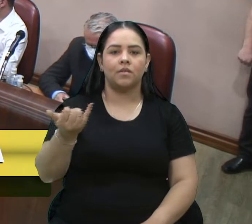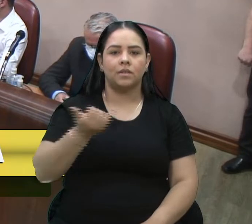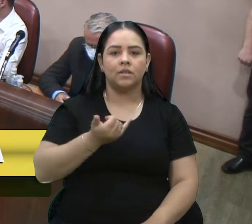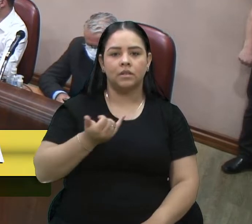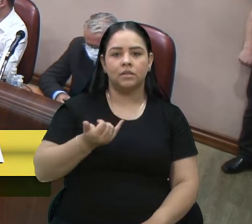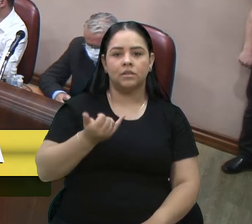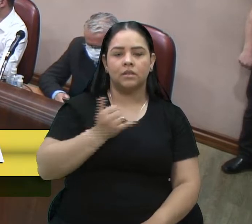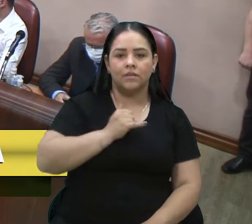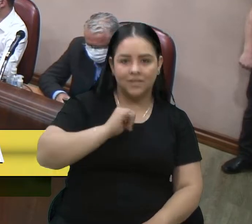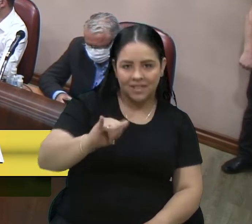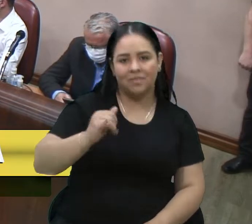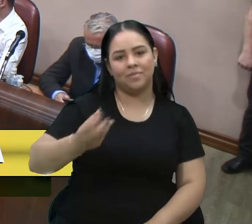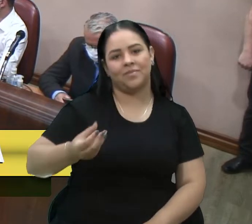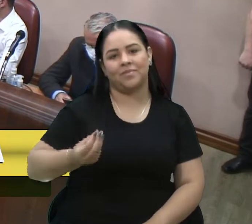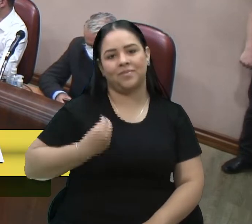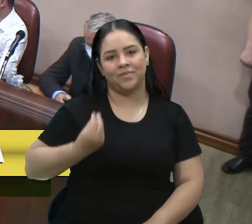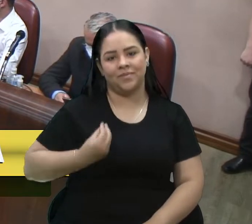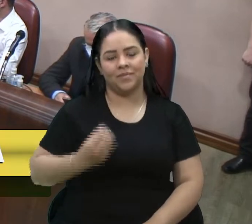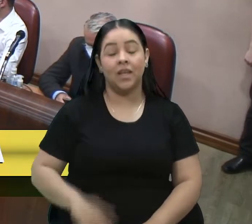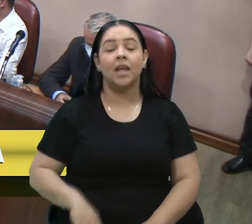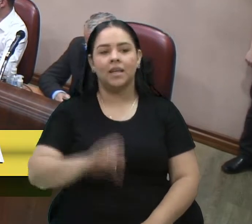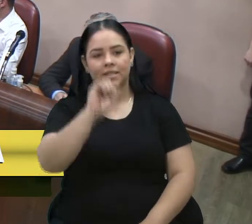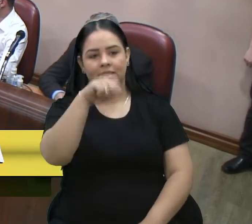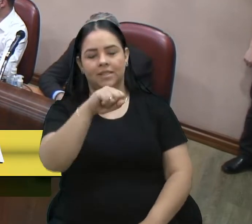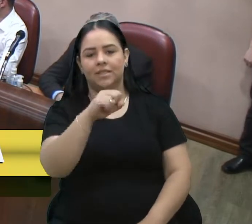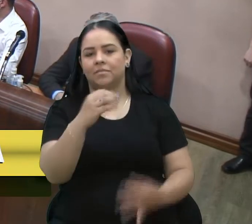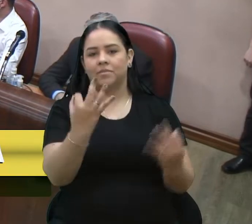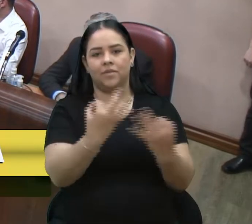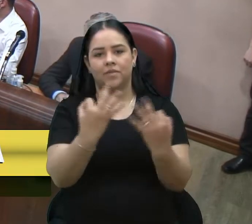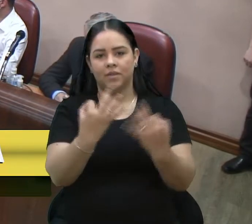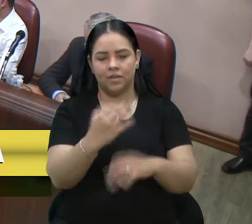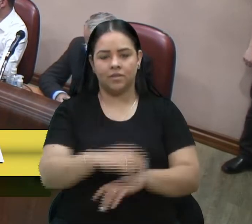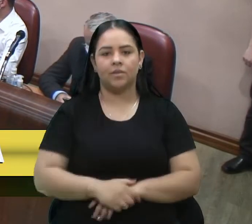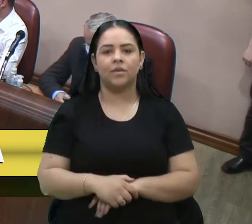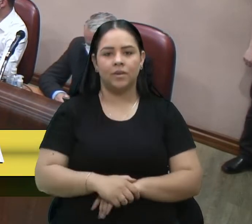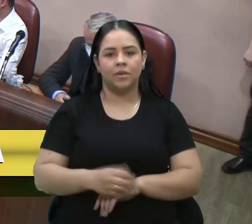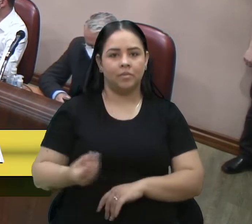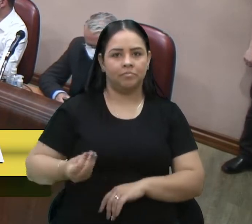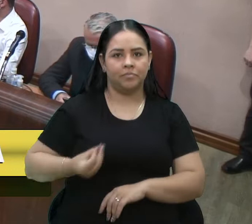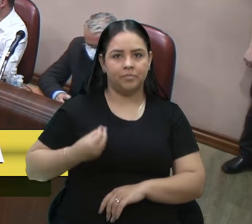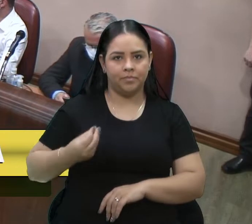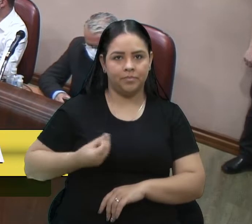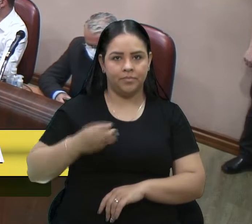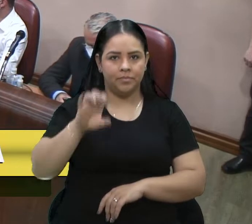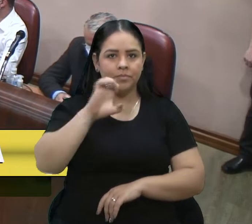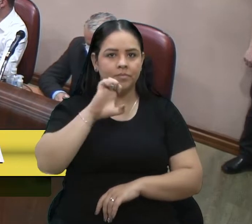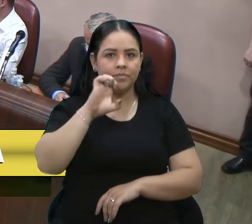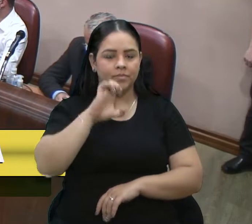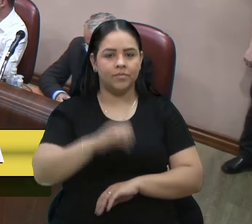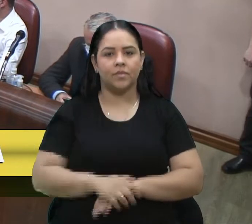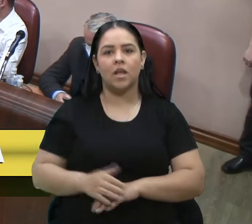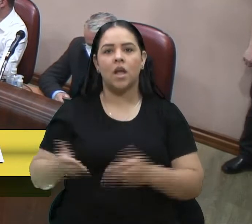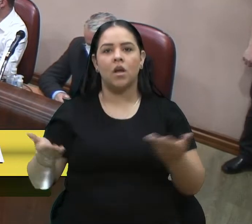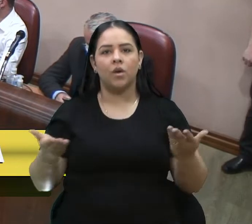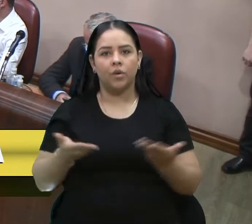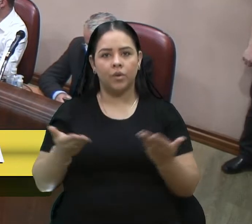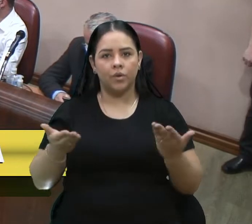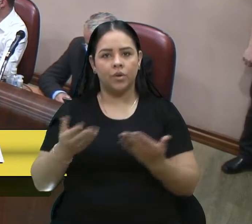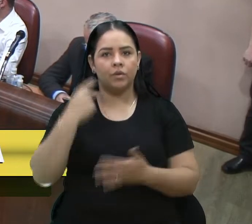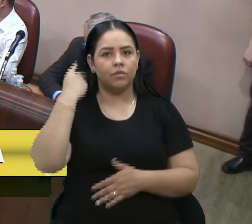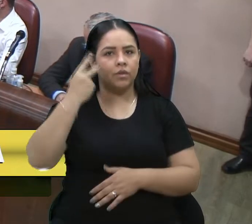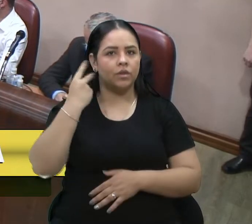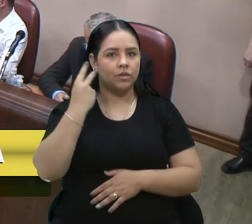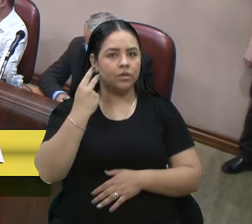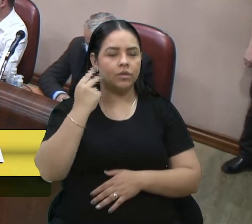presença, Estela, então, perfeito. Estela Ballardin, presente. Presente. Então, com a palavra, o vereador